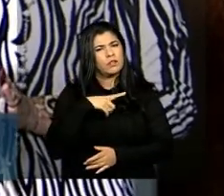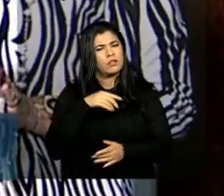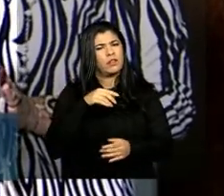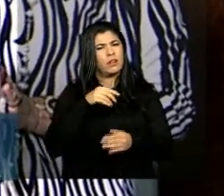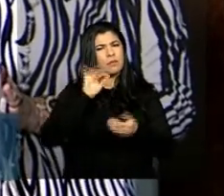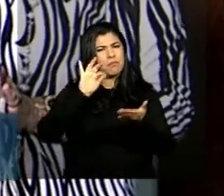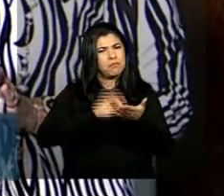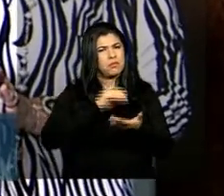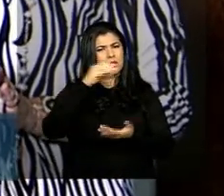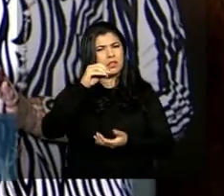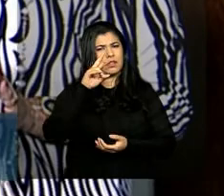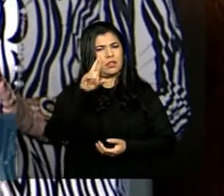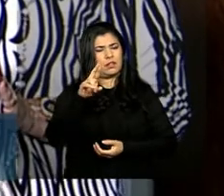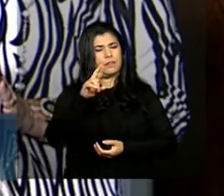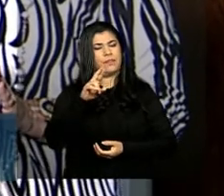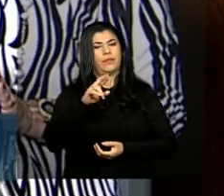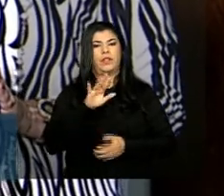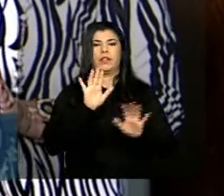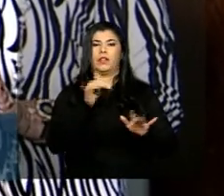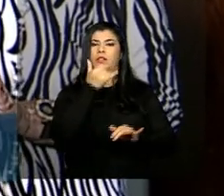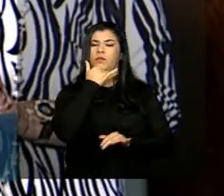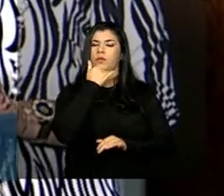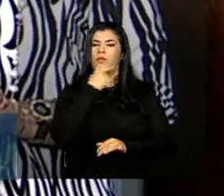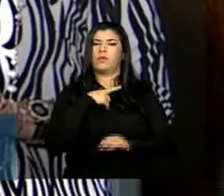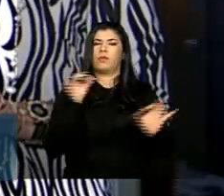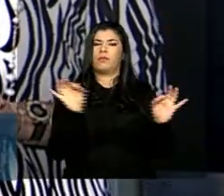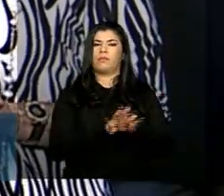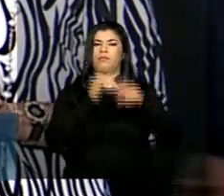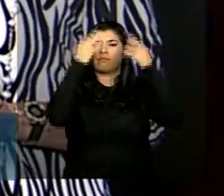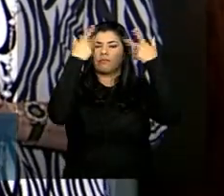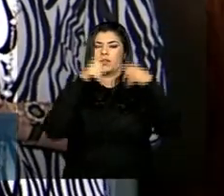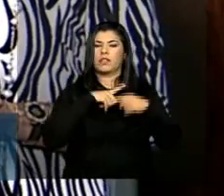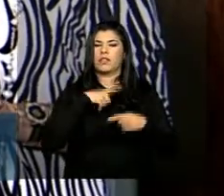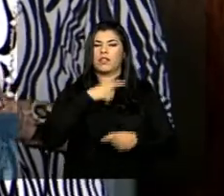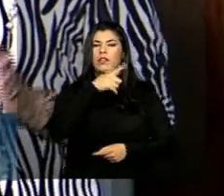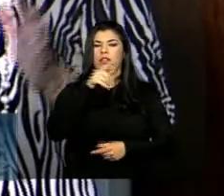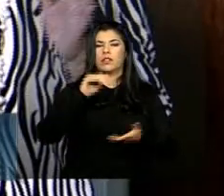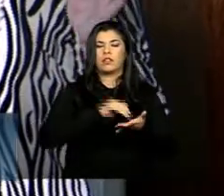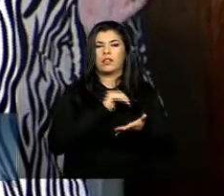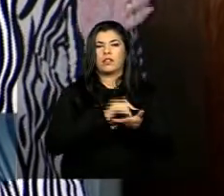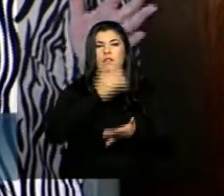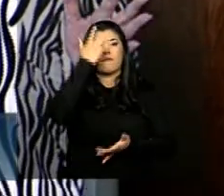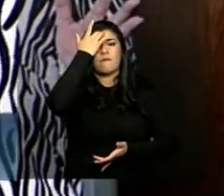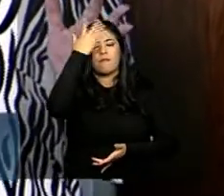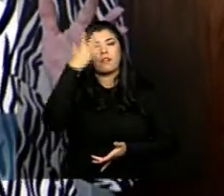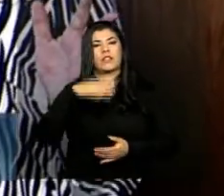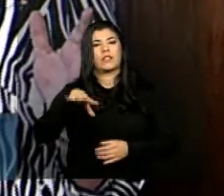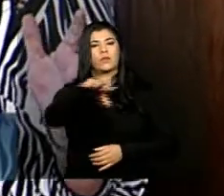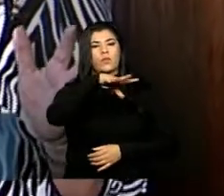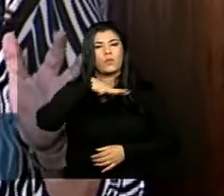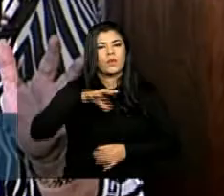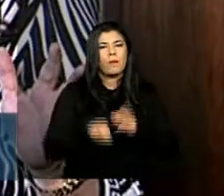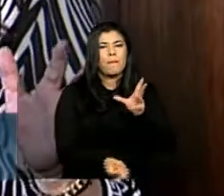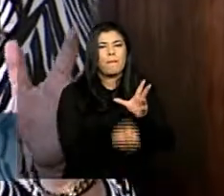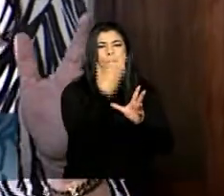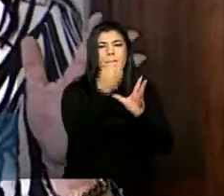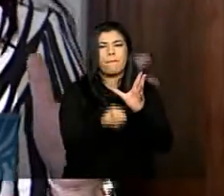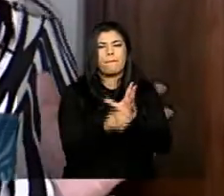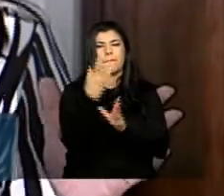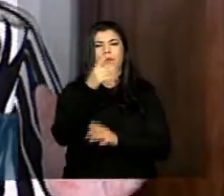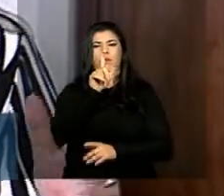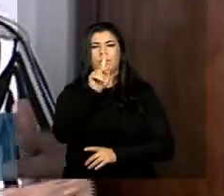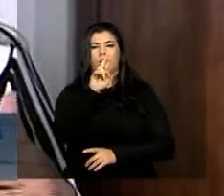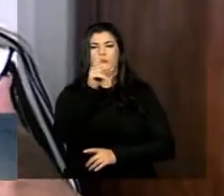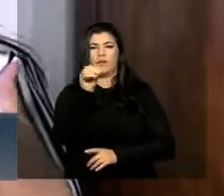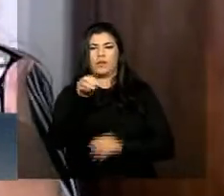o que eu acabei de dizer que os secretários estão dizendo que tem muita facilidade onde estão os grandes centros de produção de grãos justamente